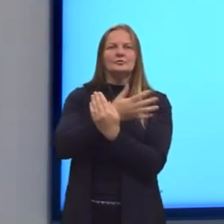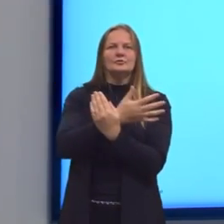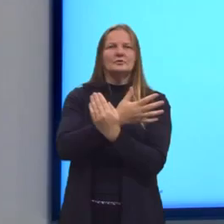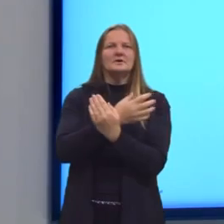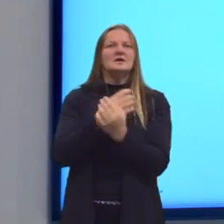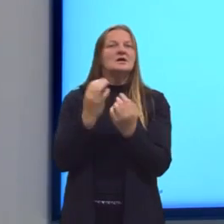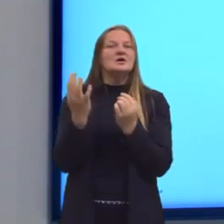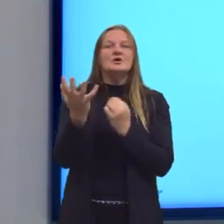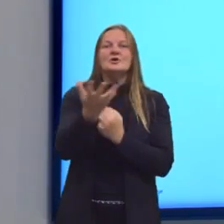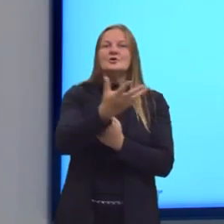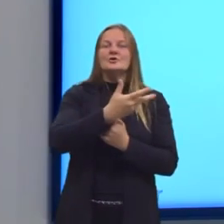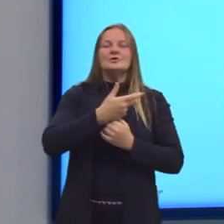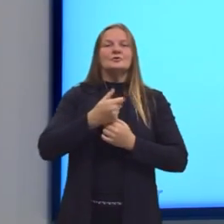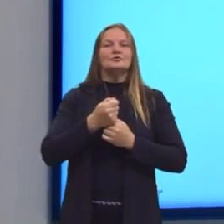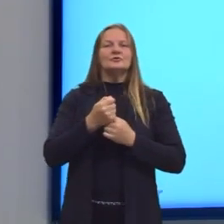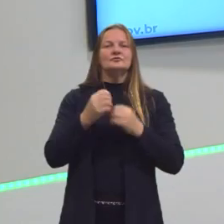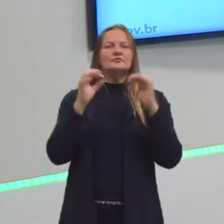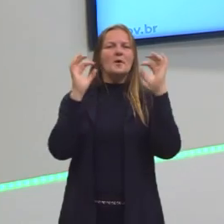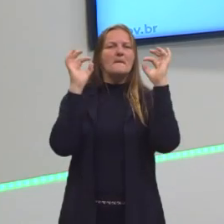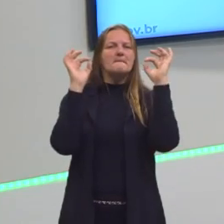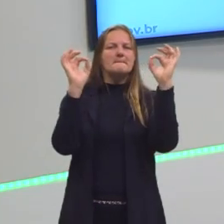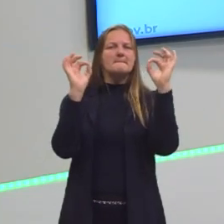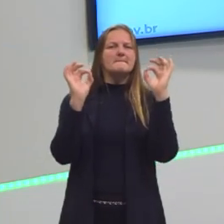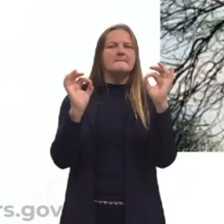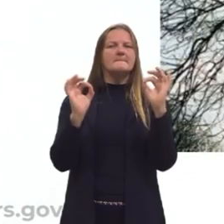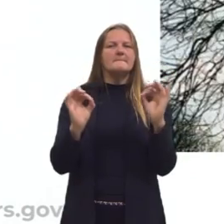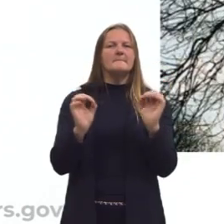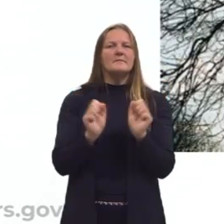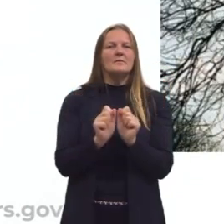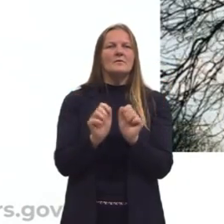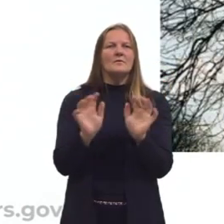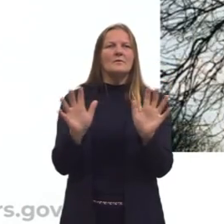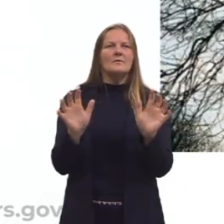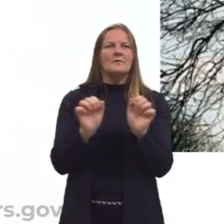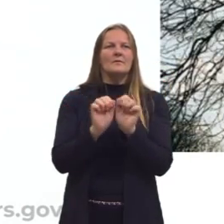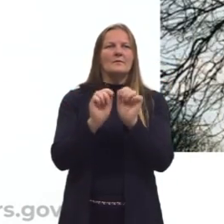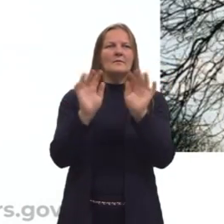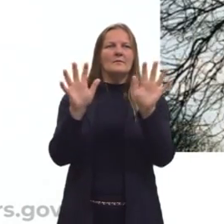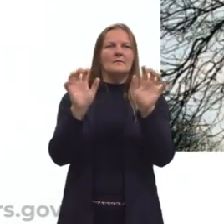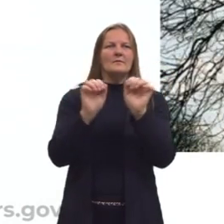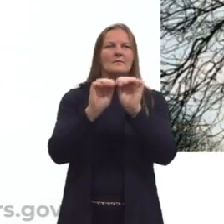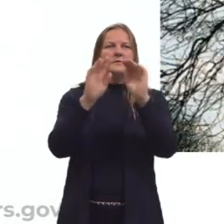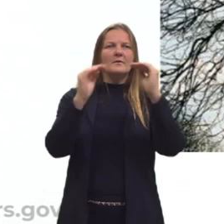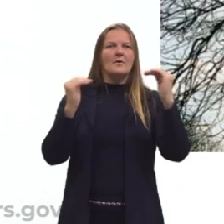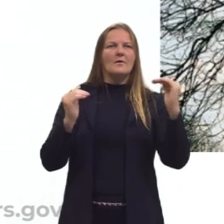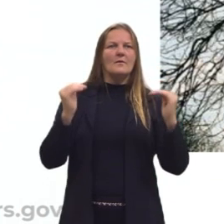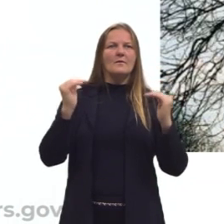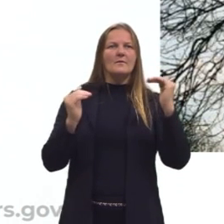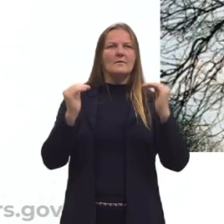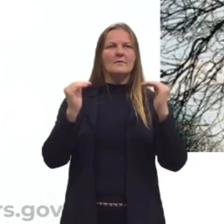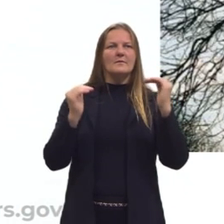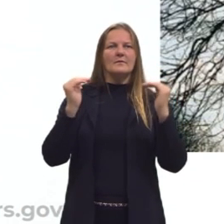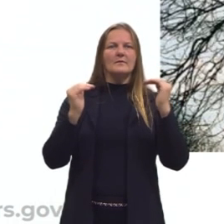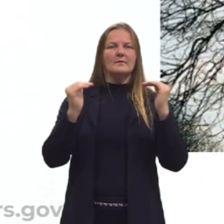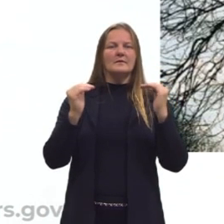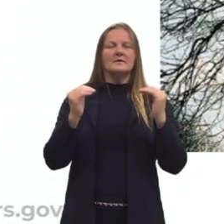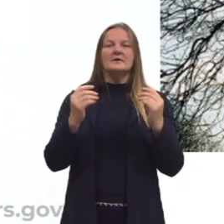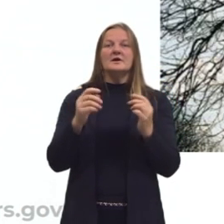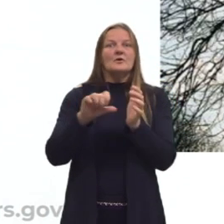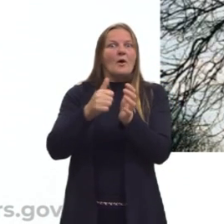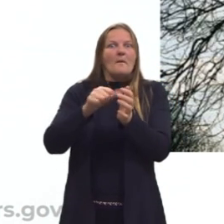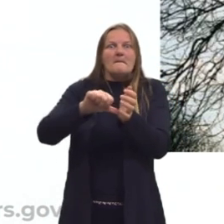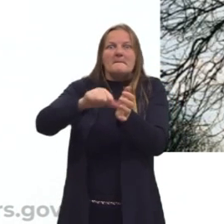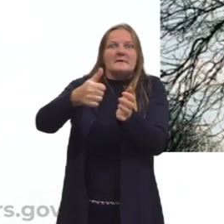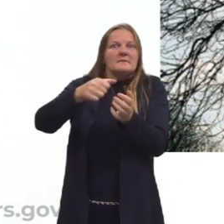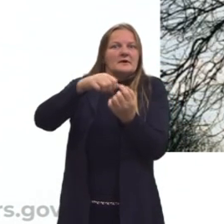aqueles fragmentos ali, eles têm a mesma proporção, a mesma formação do original,